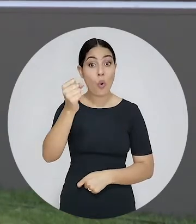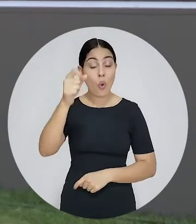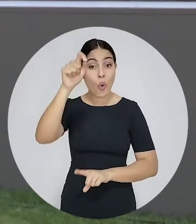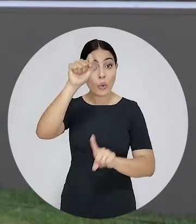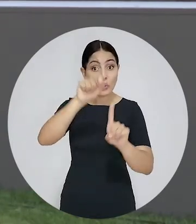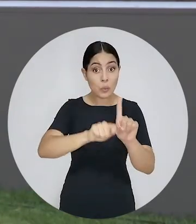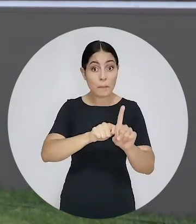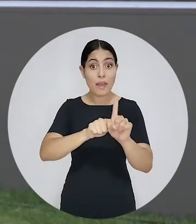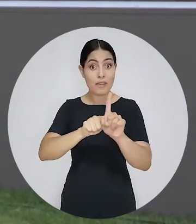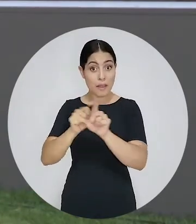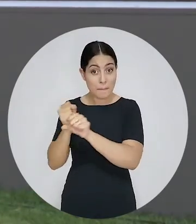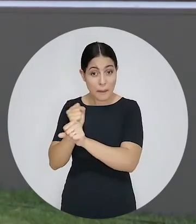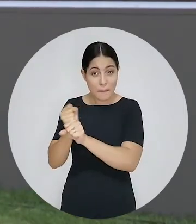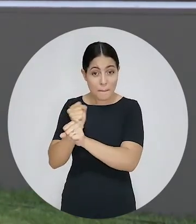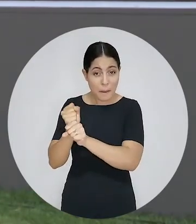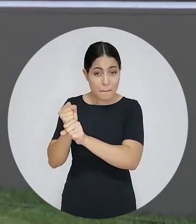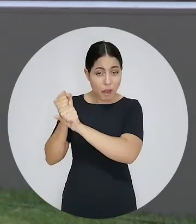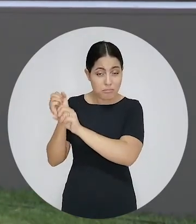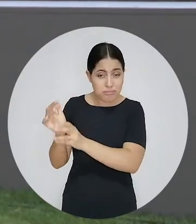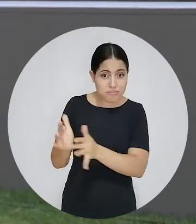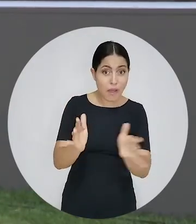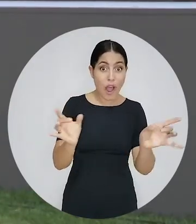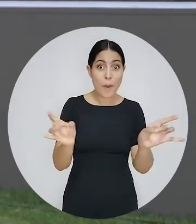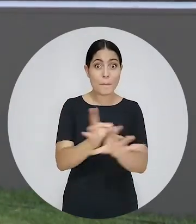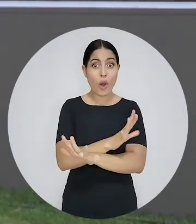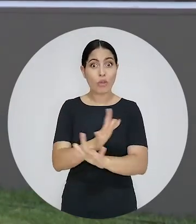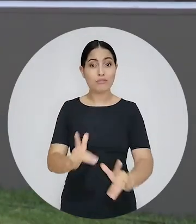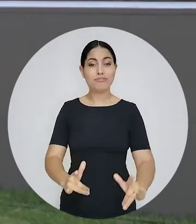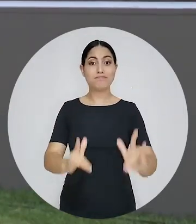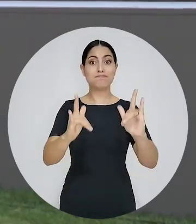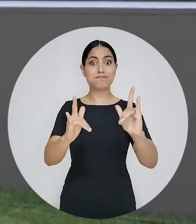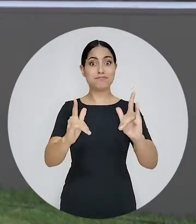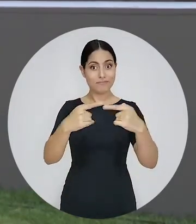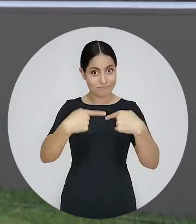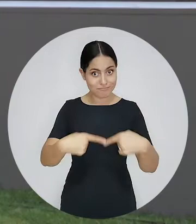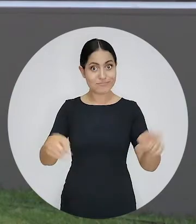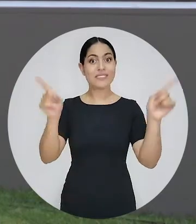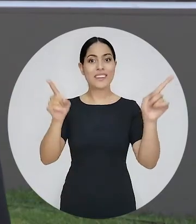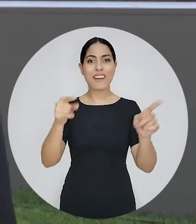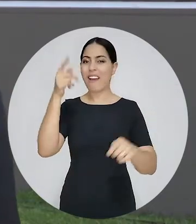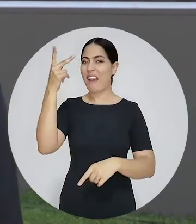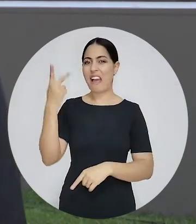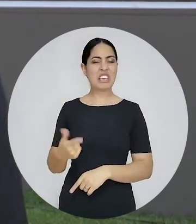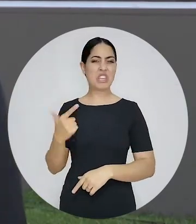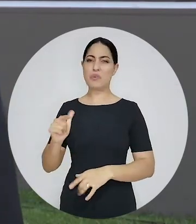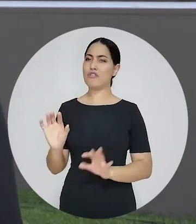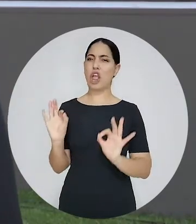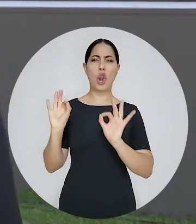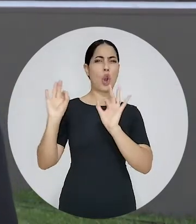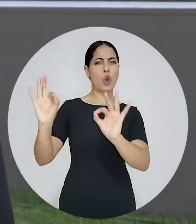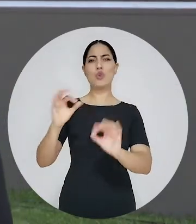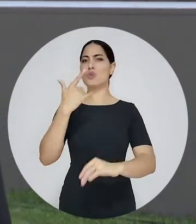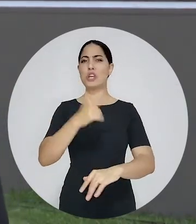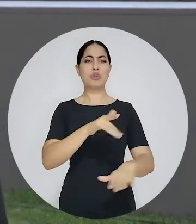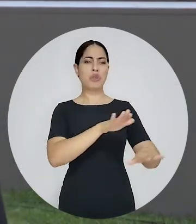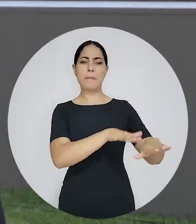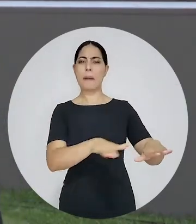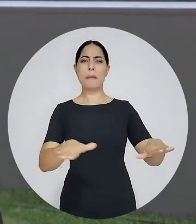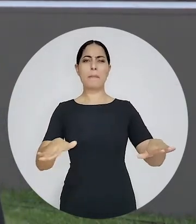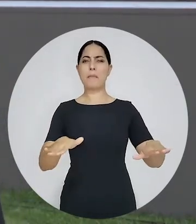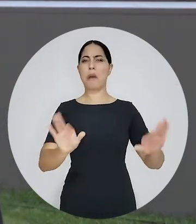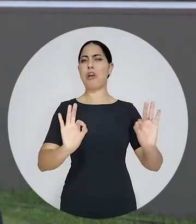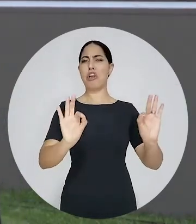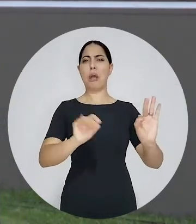erigida em oito meses, no meio dessa pandemia, e que ela é um símbolo do nosso renascimento. Aqui não tem luxo, aqui não tem mármore,